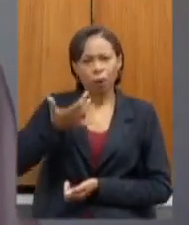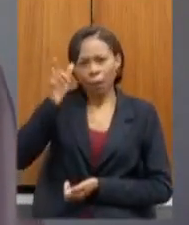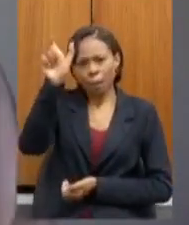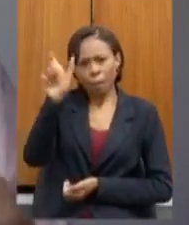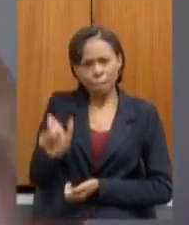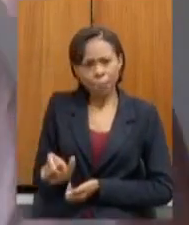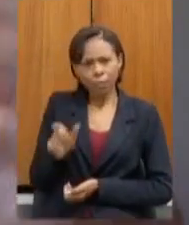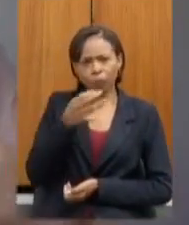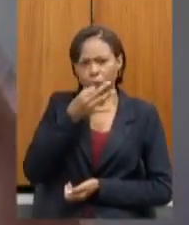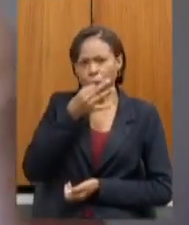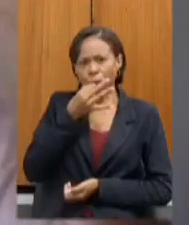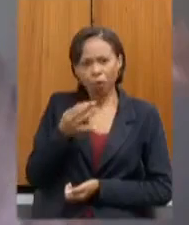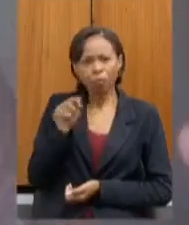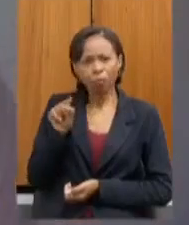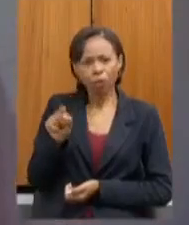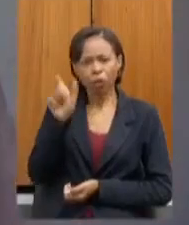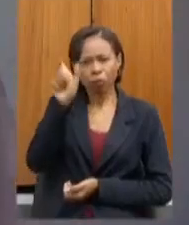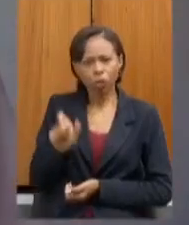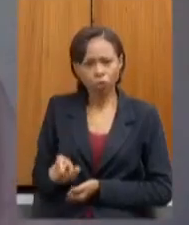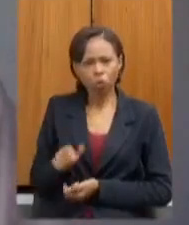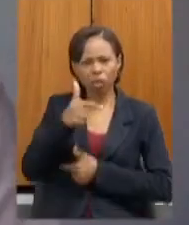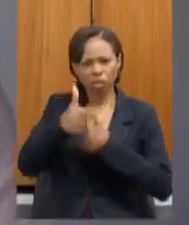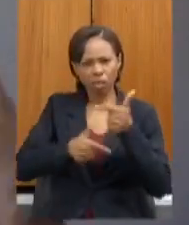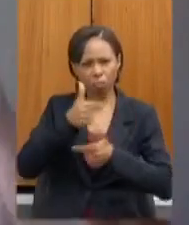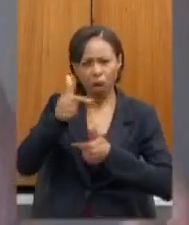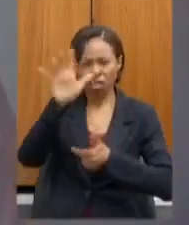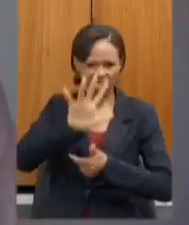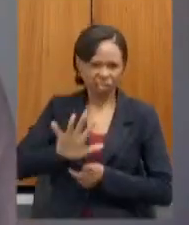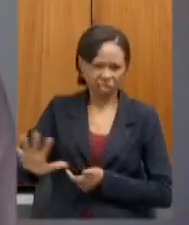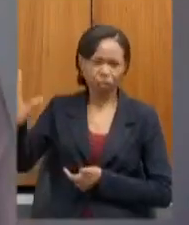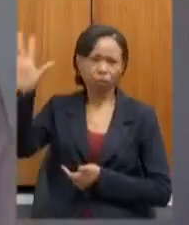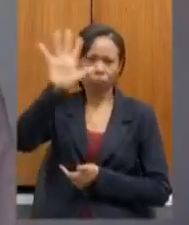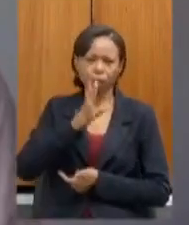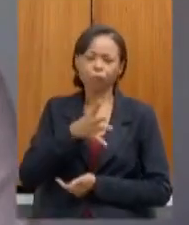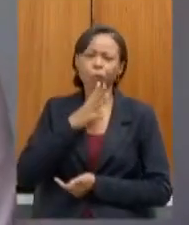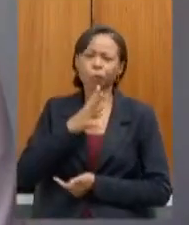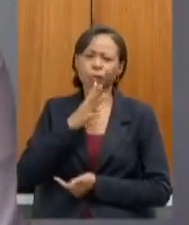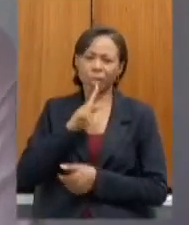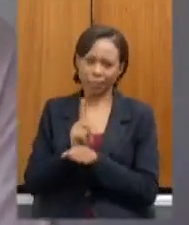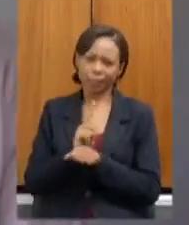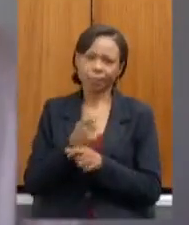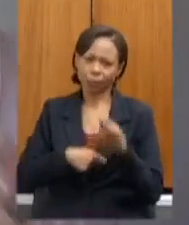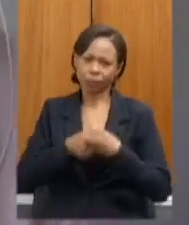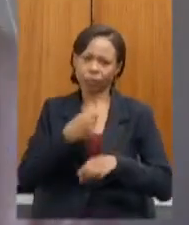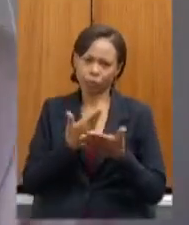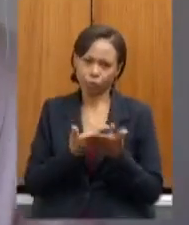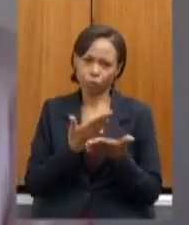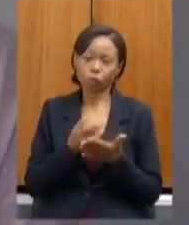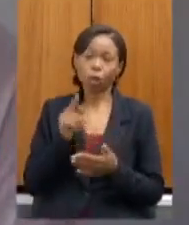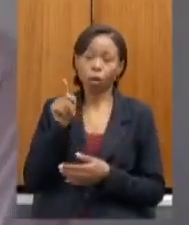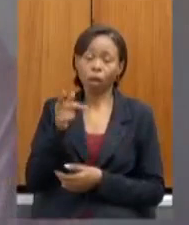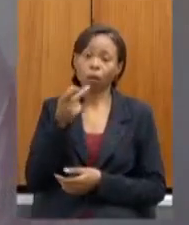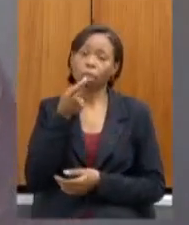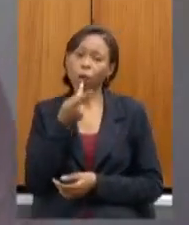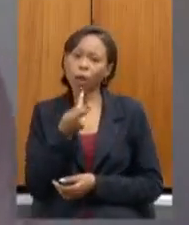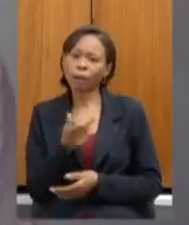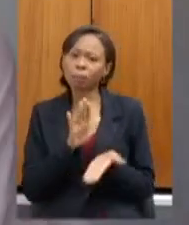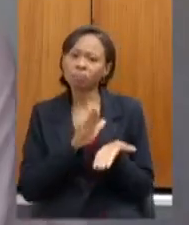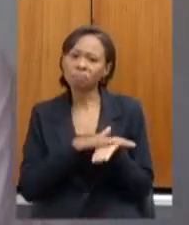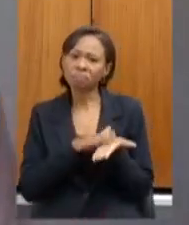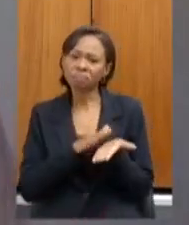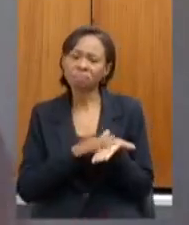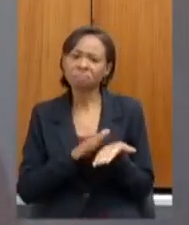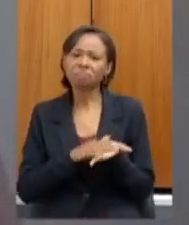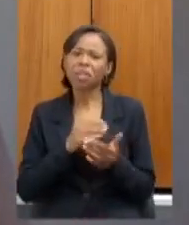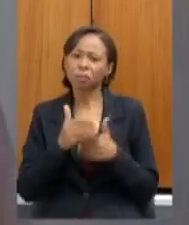bastante atuante no âmbito nacional que conhece muito de gestão escolar elogiando esse processo nós